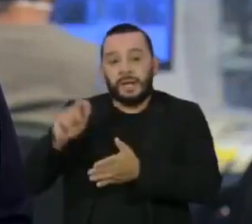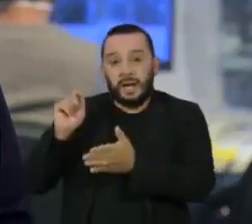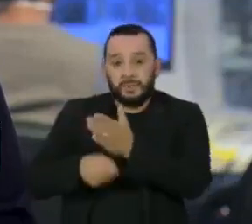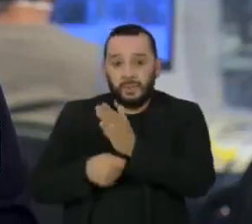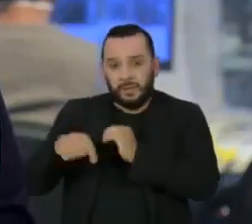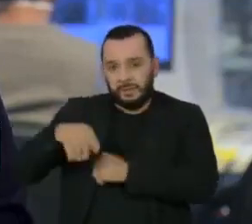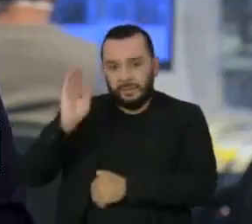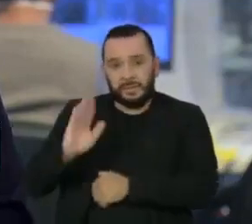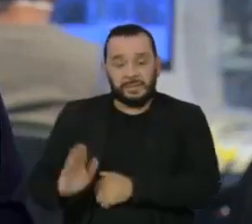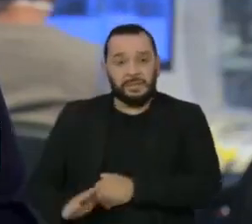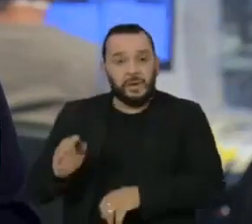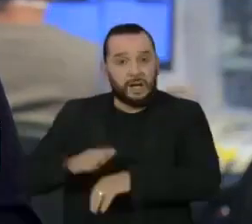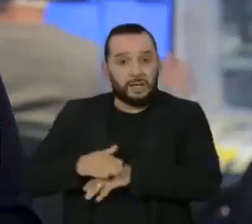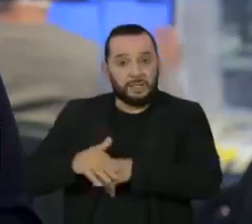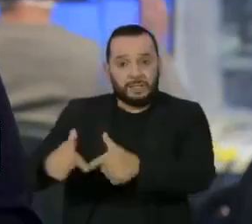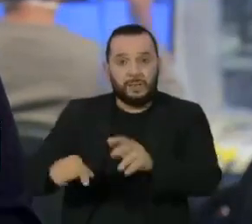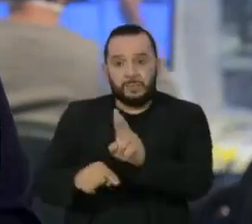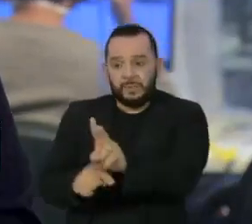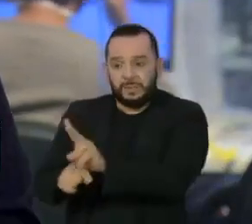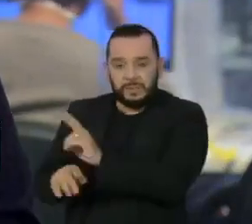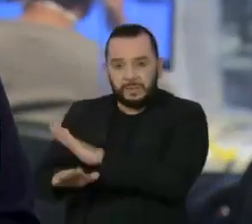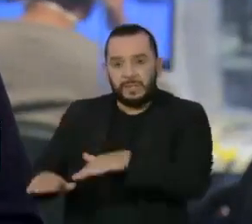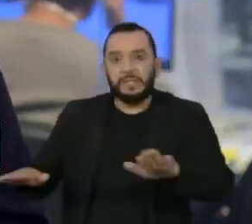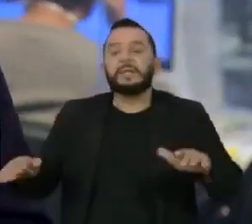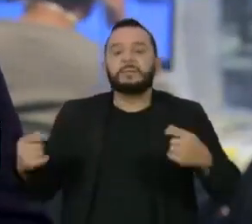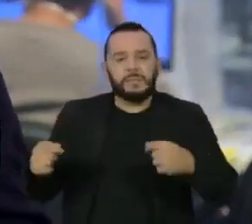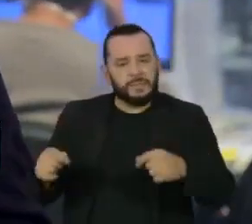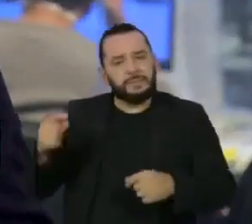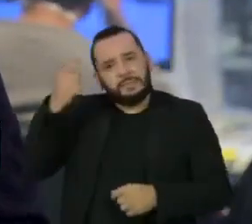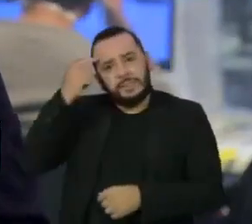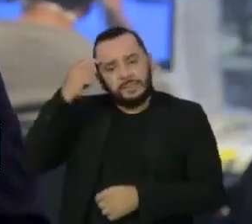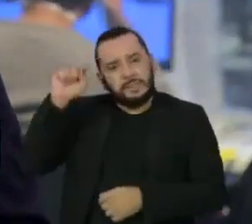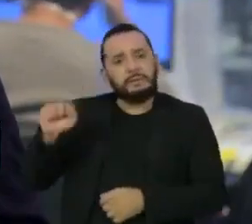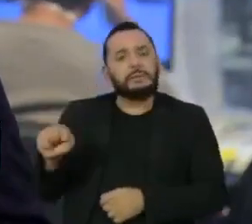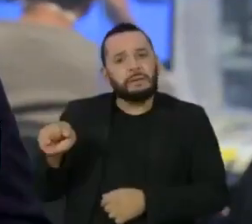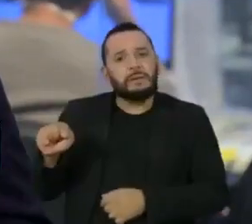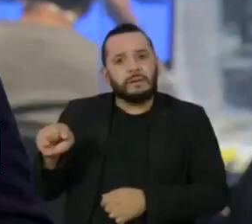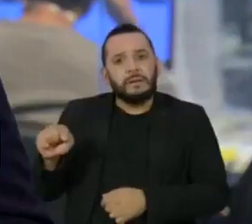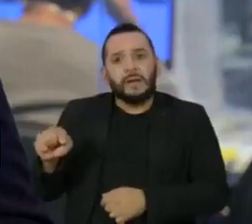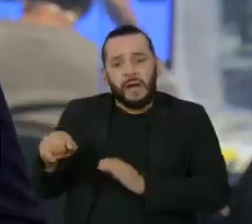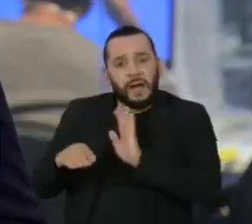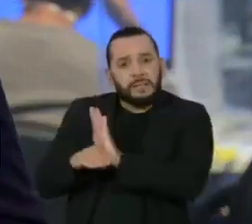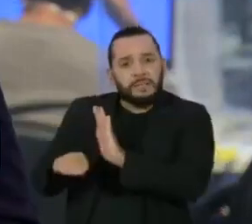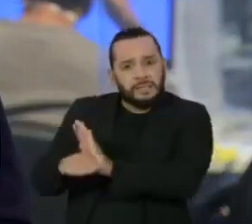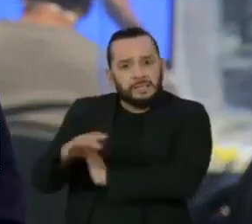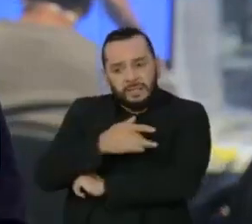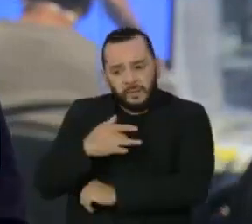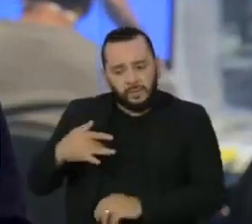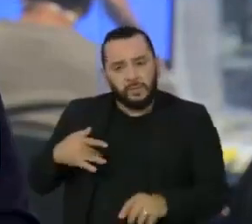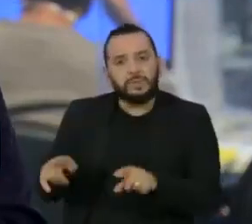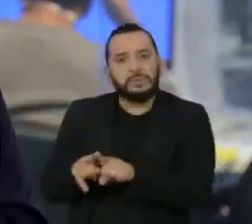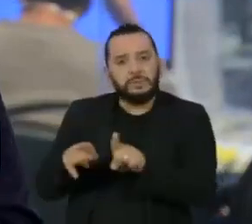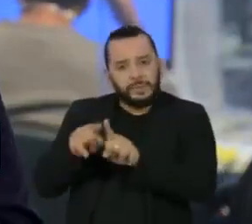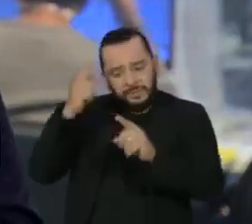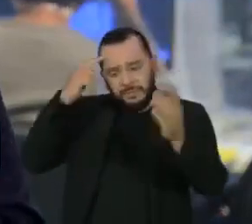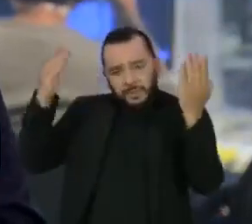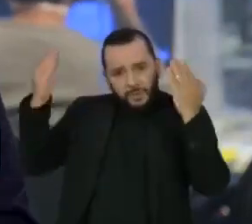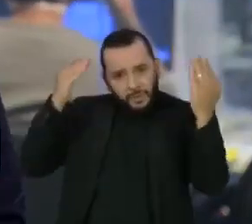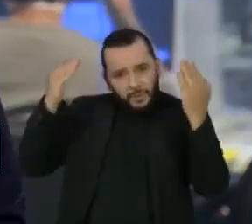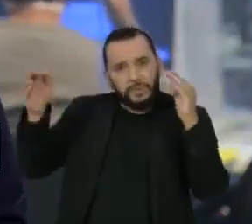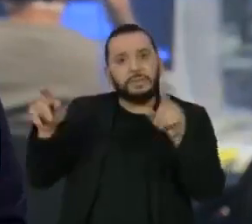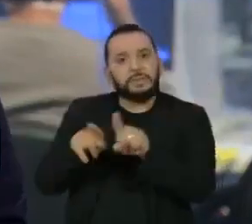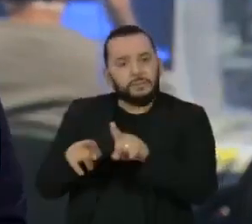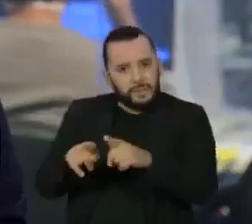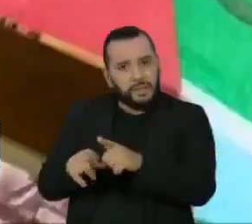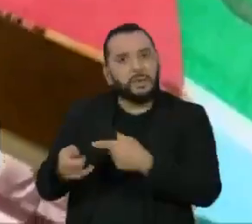que as políticas públicas de proteção à infância precisam levar em conta não só a assistência de saúde e emocional, mas também